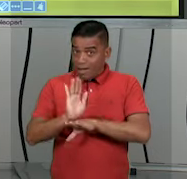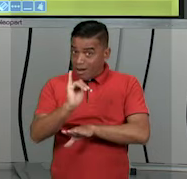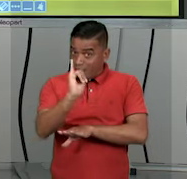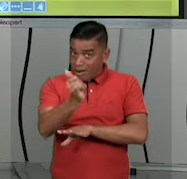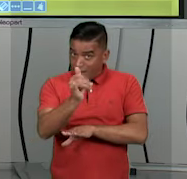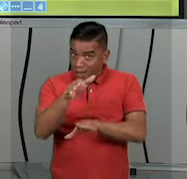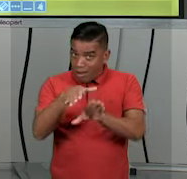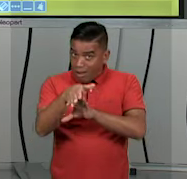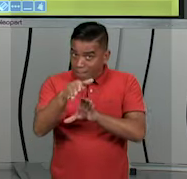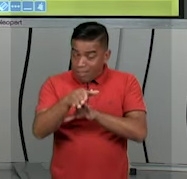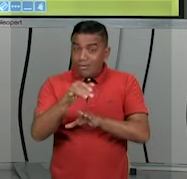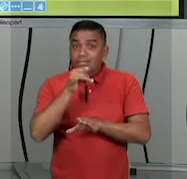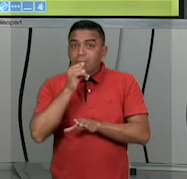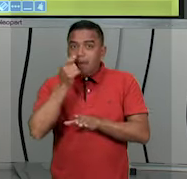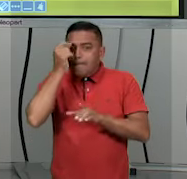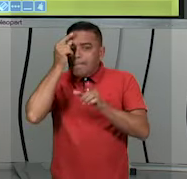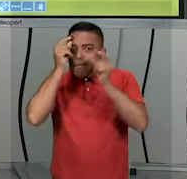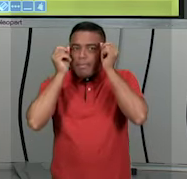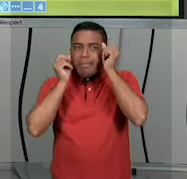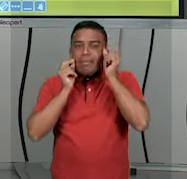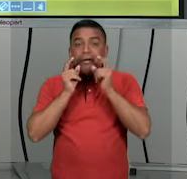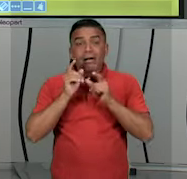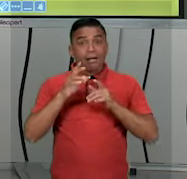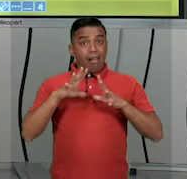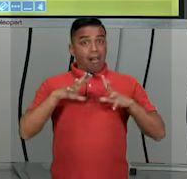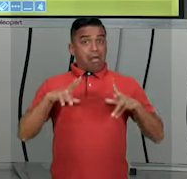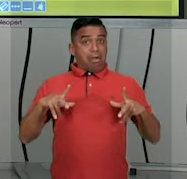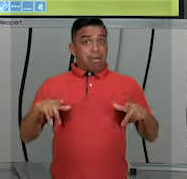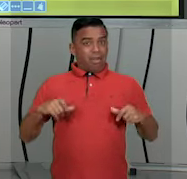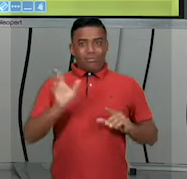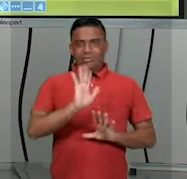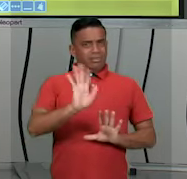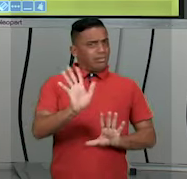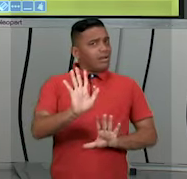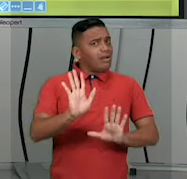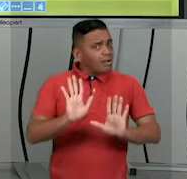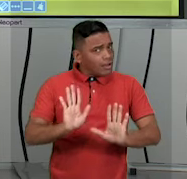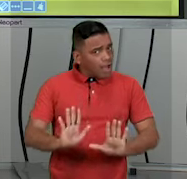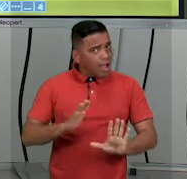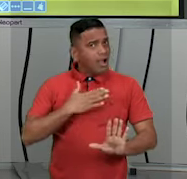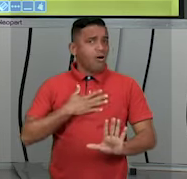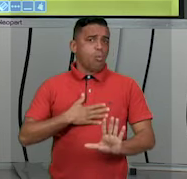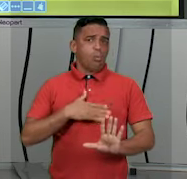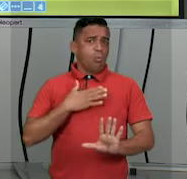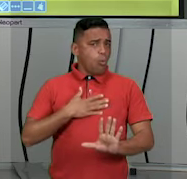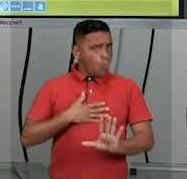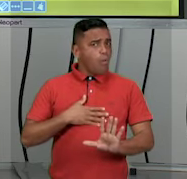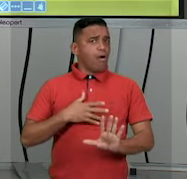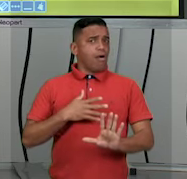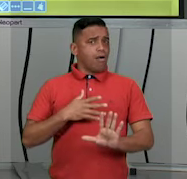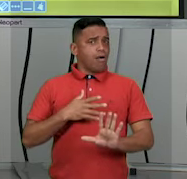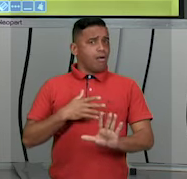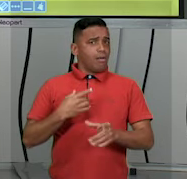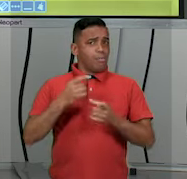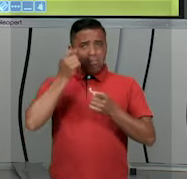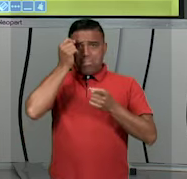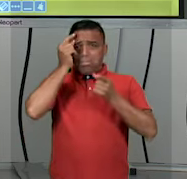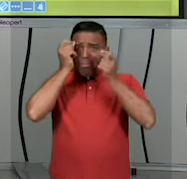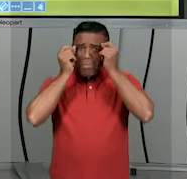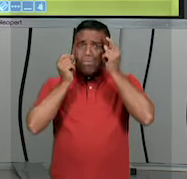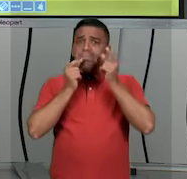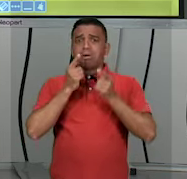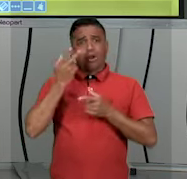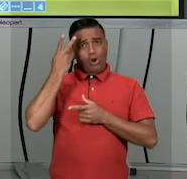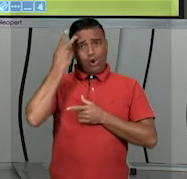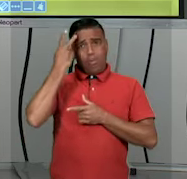pessoa que tem muita acne não tem higiene com a sua pele, não. Cuidado para não ser cruel e injusto com seus colegas. Mas,